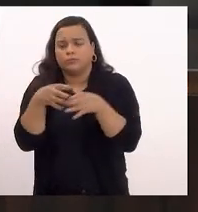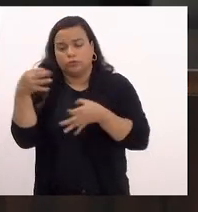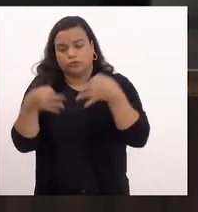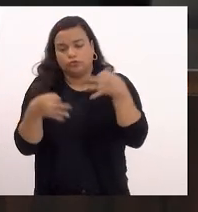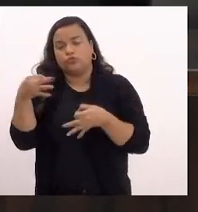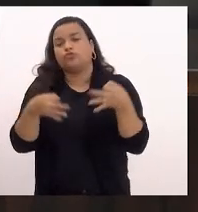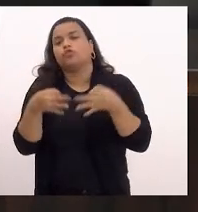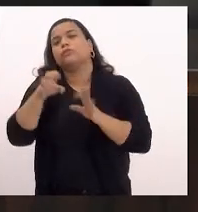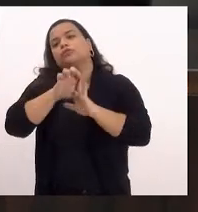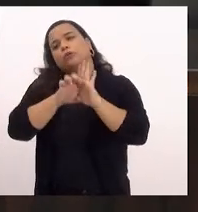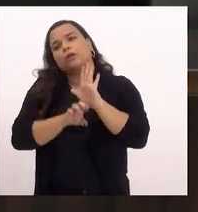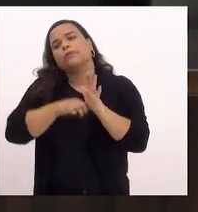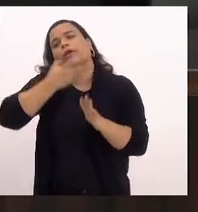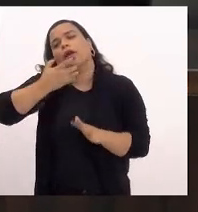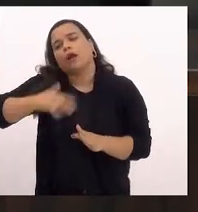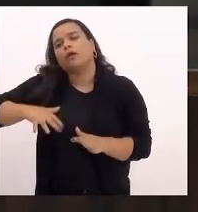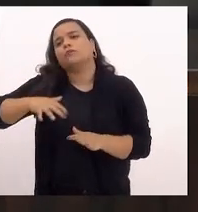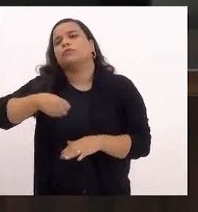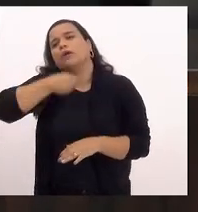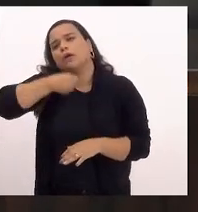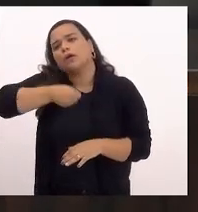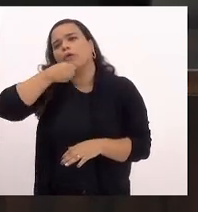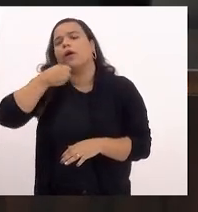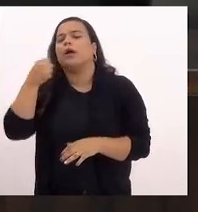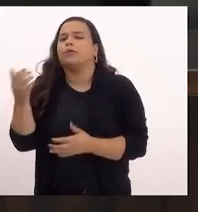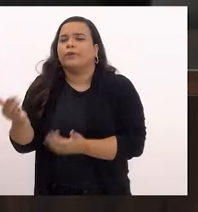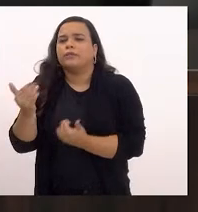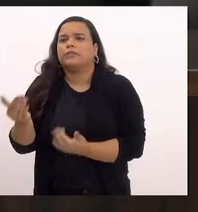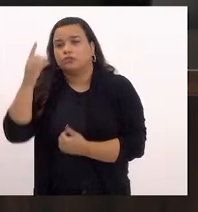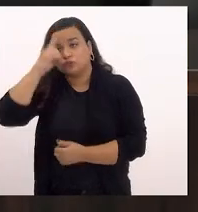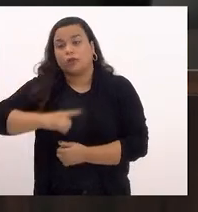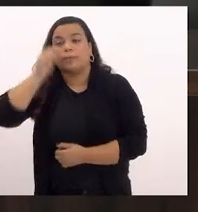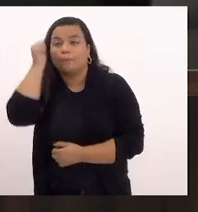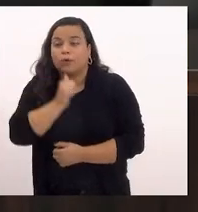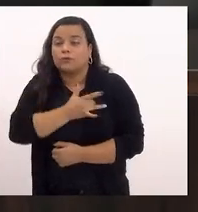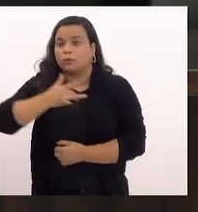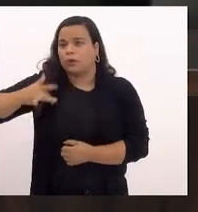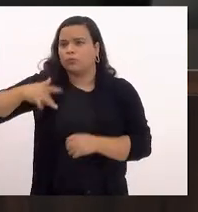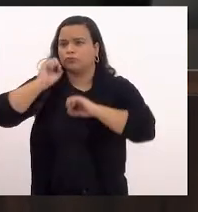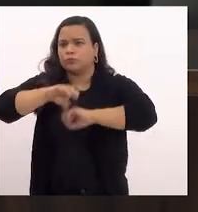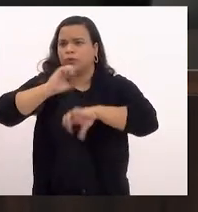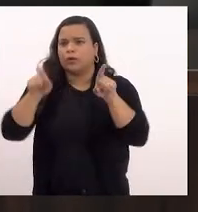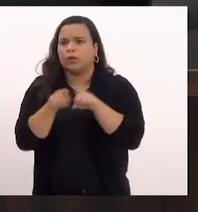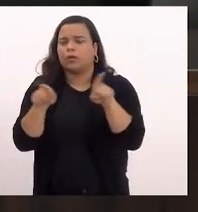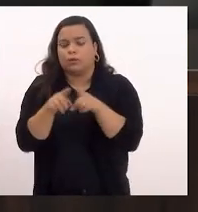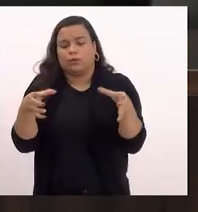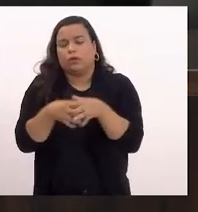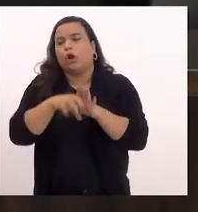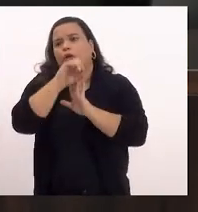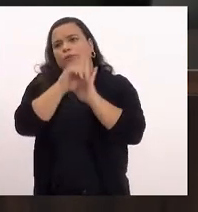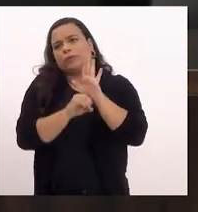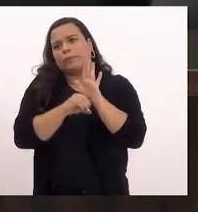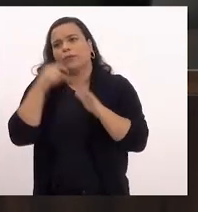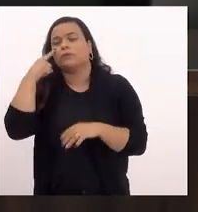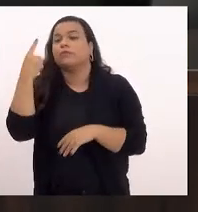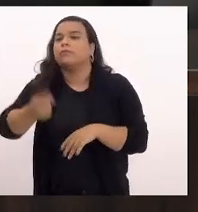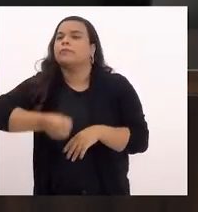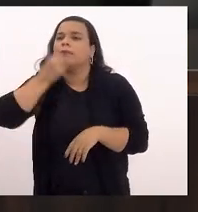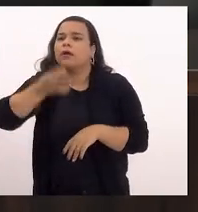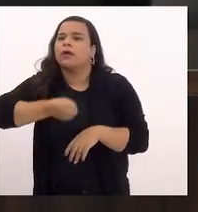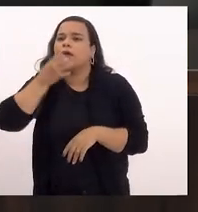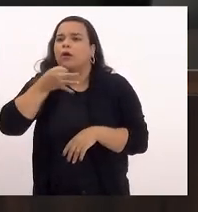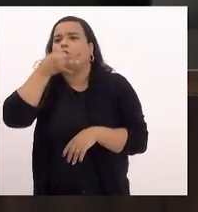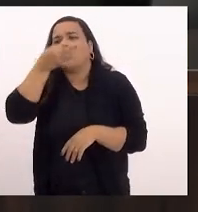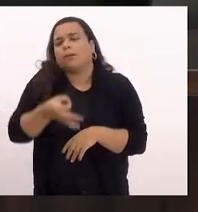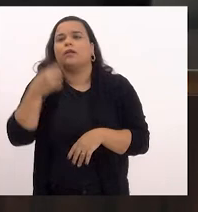Adolescente e do Idoso, Defesa dos Direitos da Mulher, de Saúde, de Educação e da Comissão de Orçamento. Permite parecer pela Comissão de Constituição e